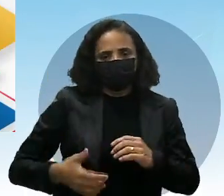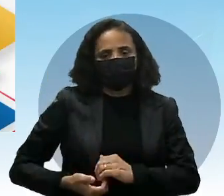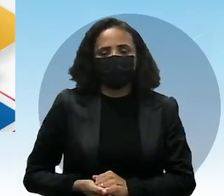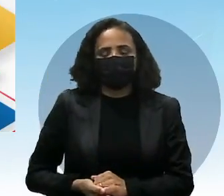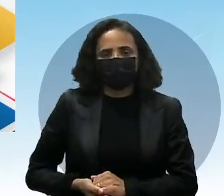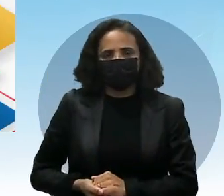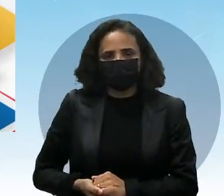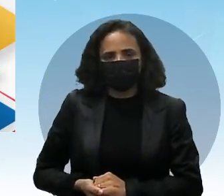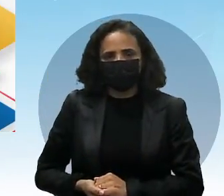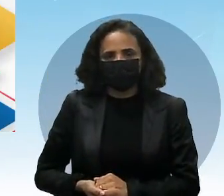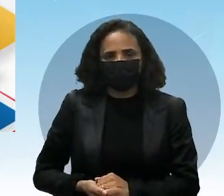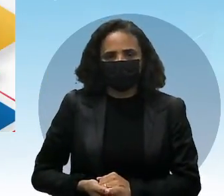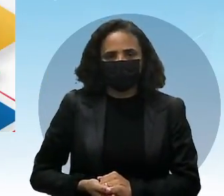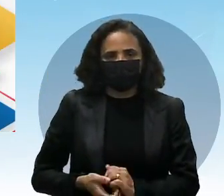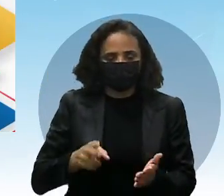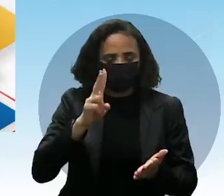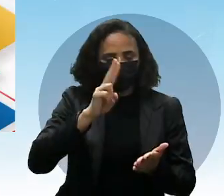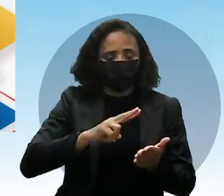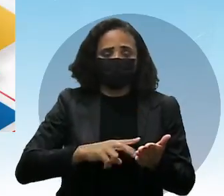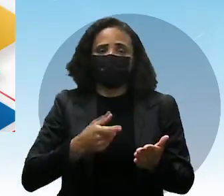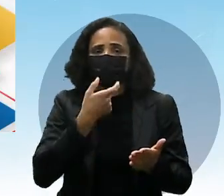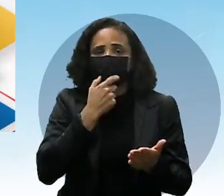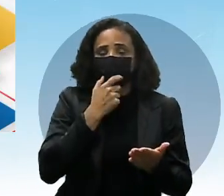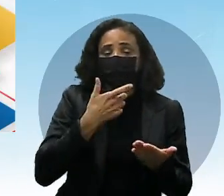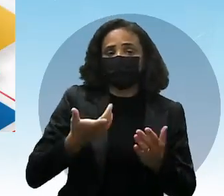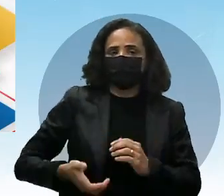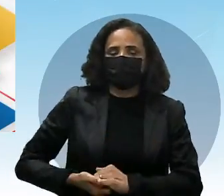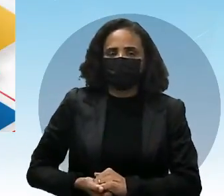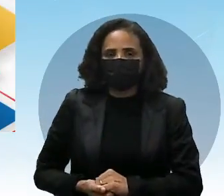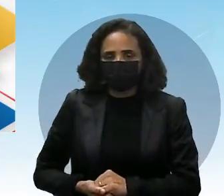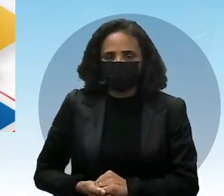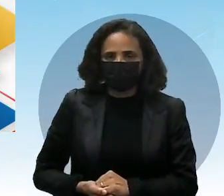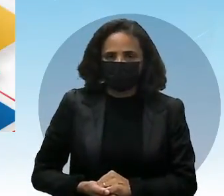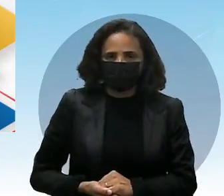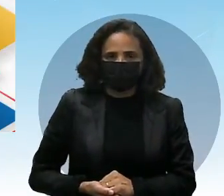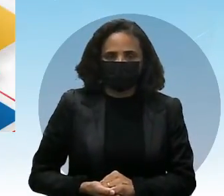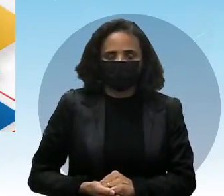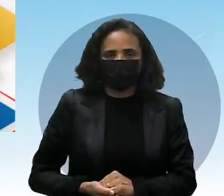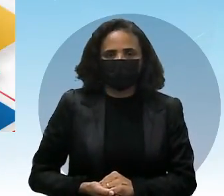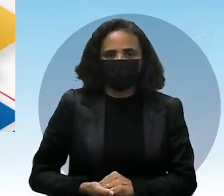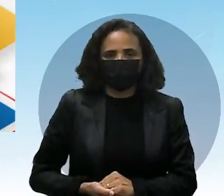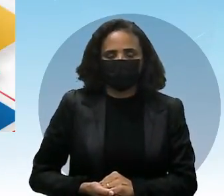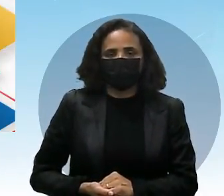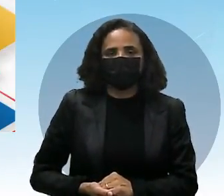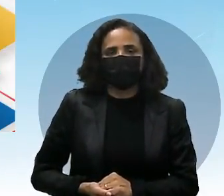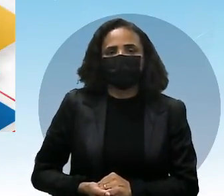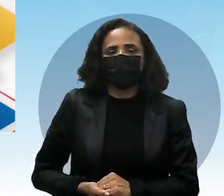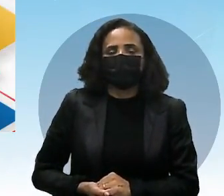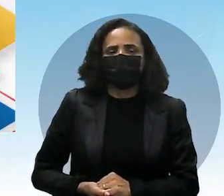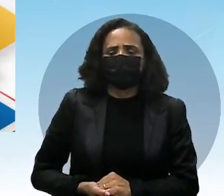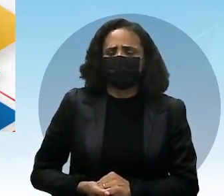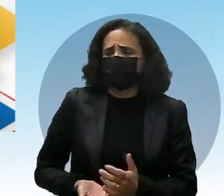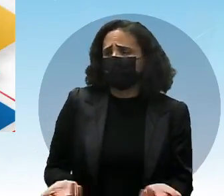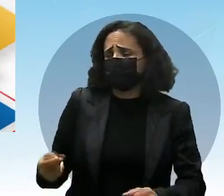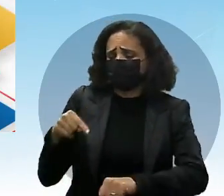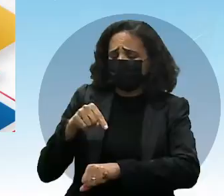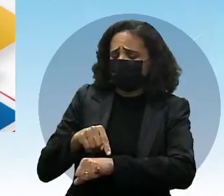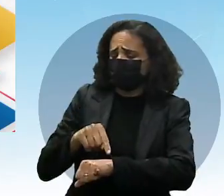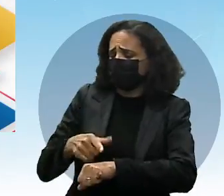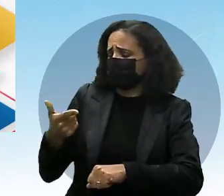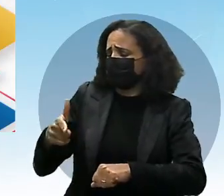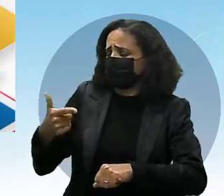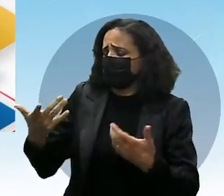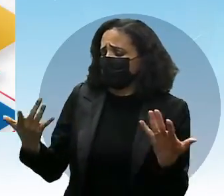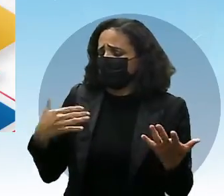foi start as... I have this conversation. Ah, não tenho tempo. Eu tenho